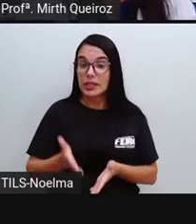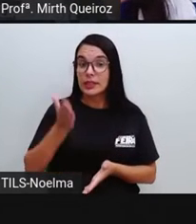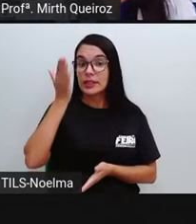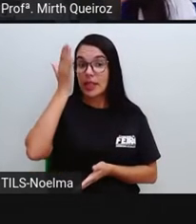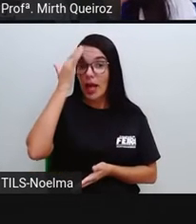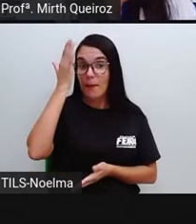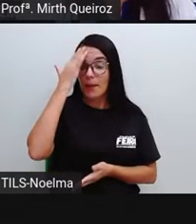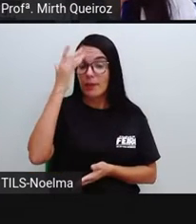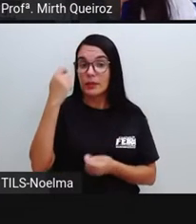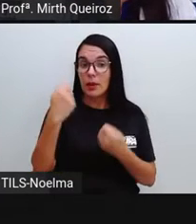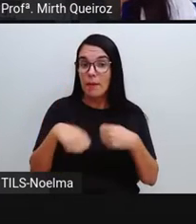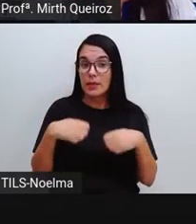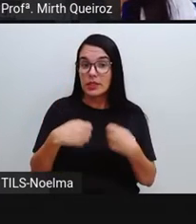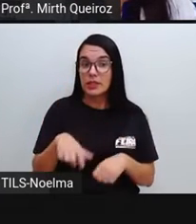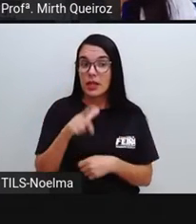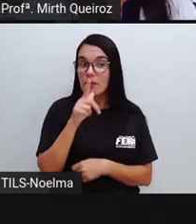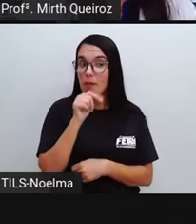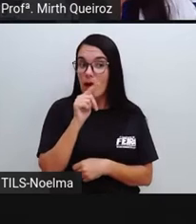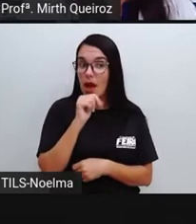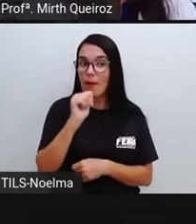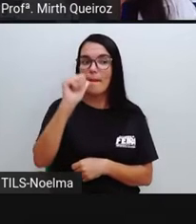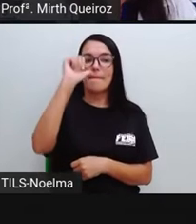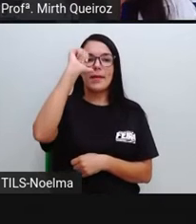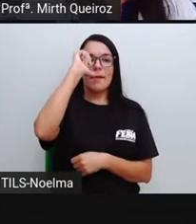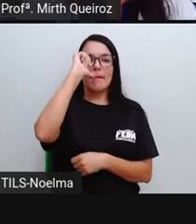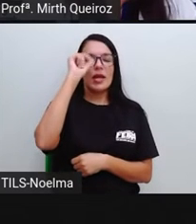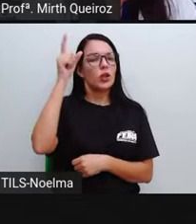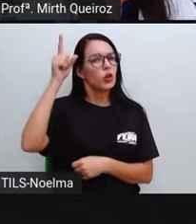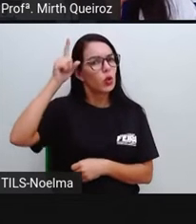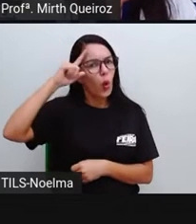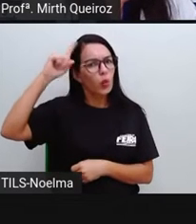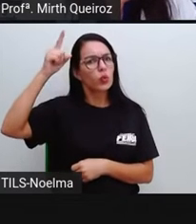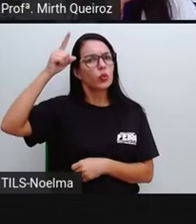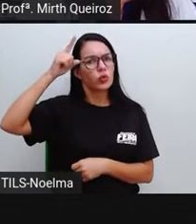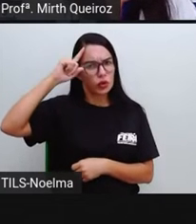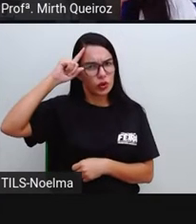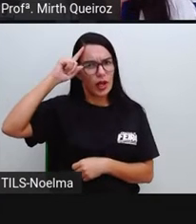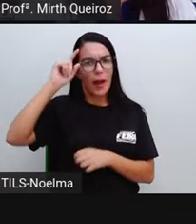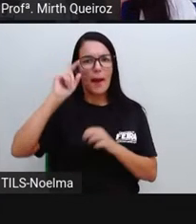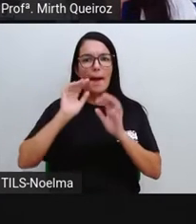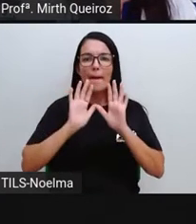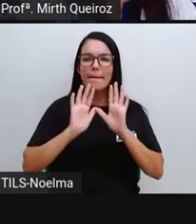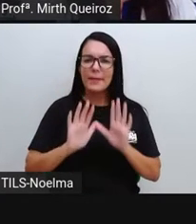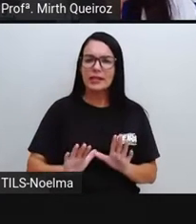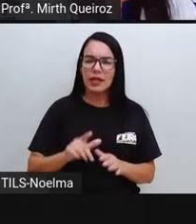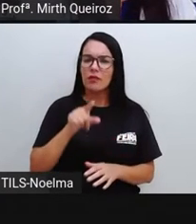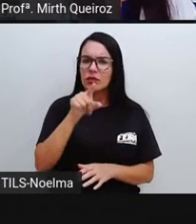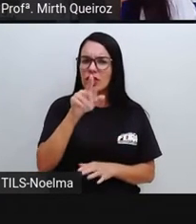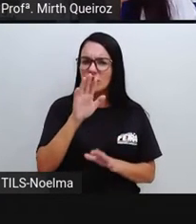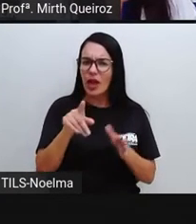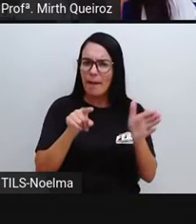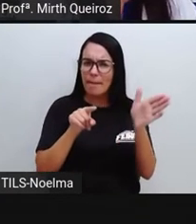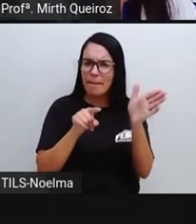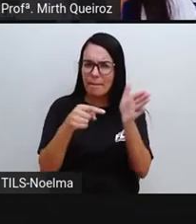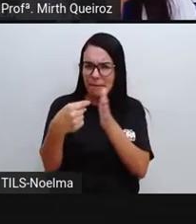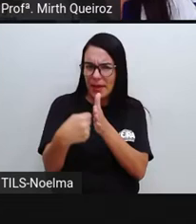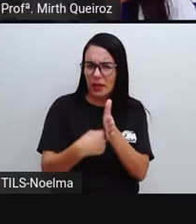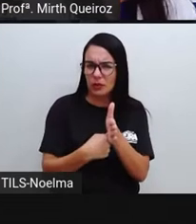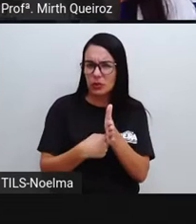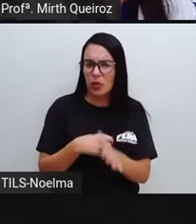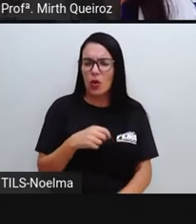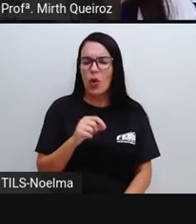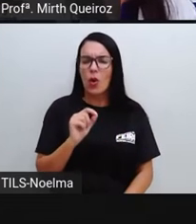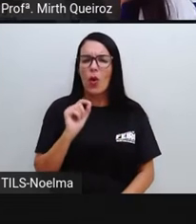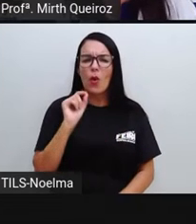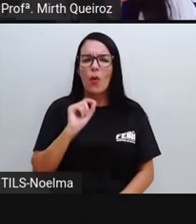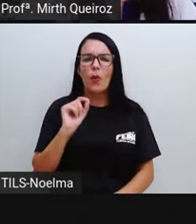em quantidades relativamente grandes, não é mesmo? Entretanto, você já se perguntou qual é a função que a água